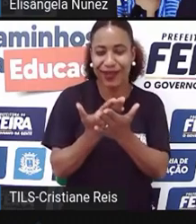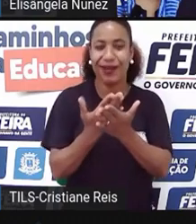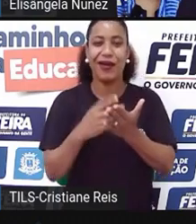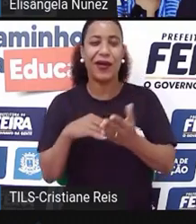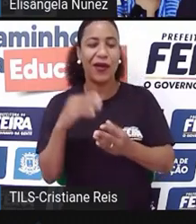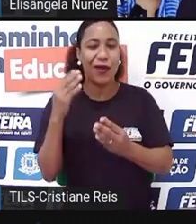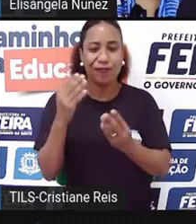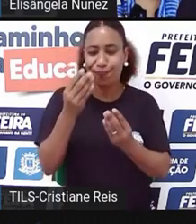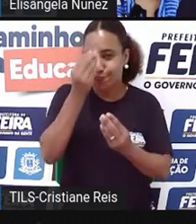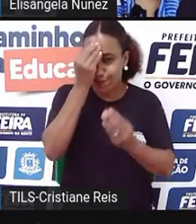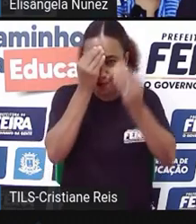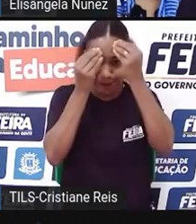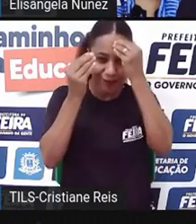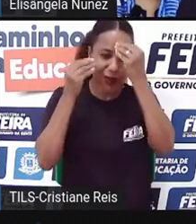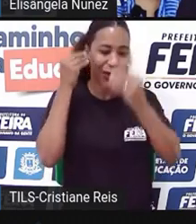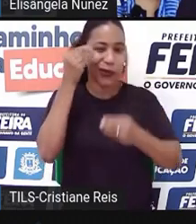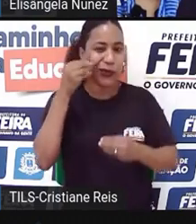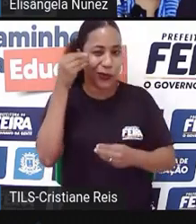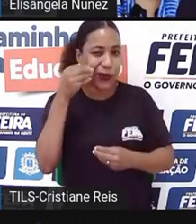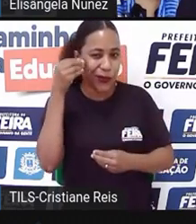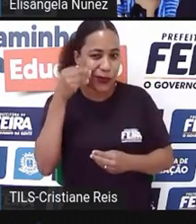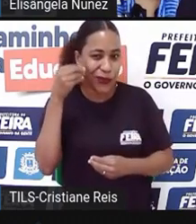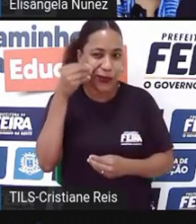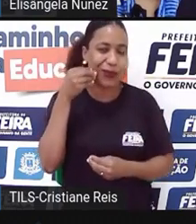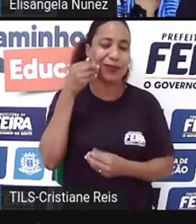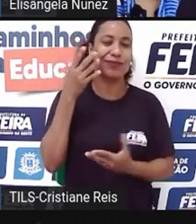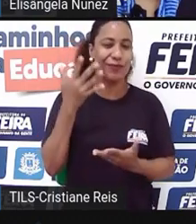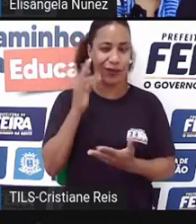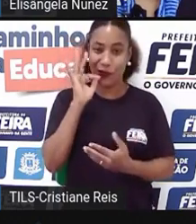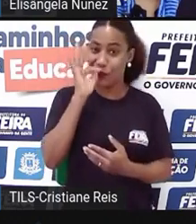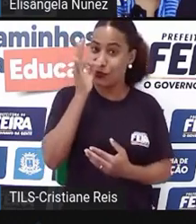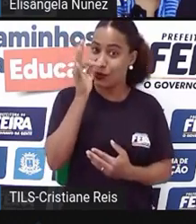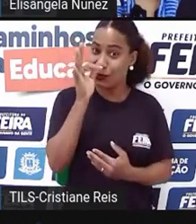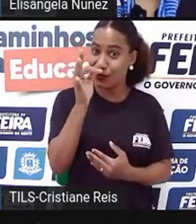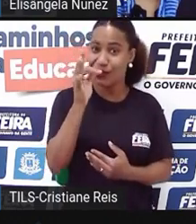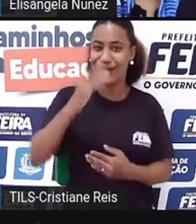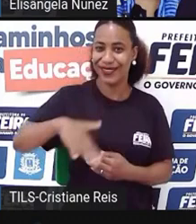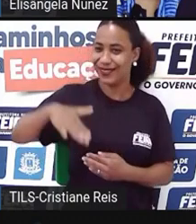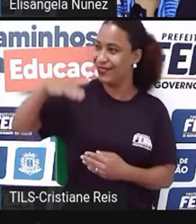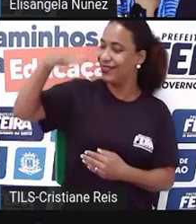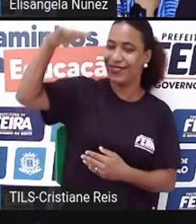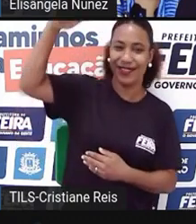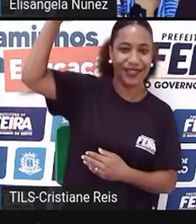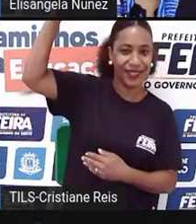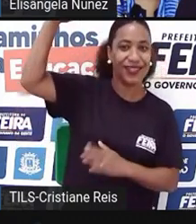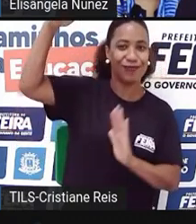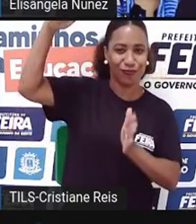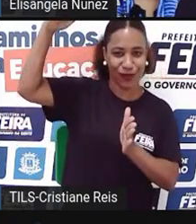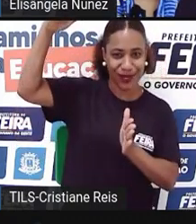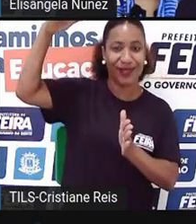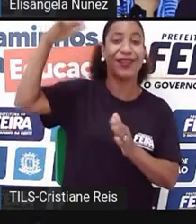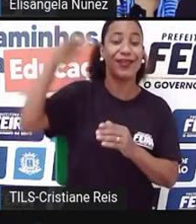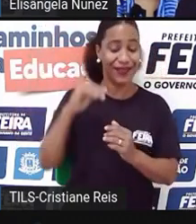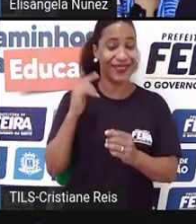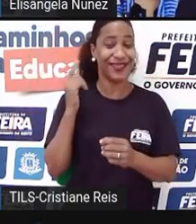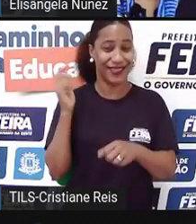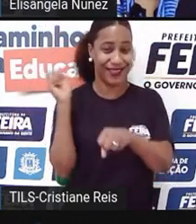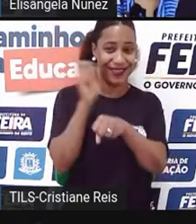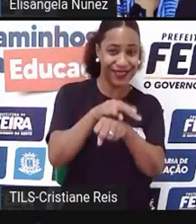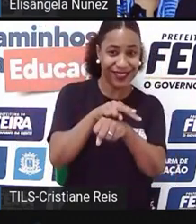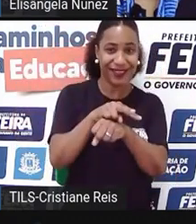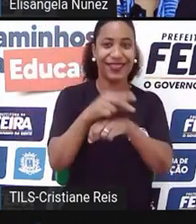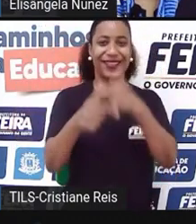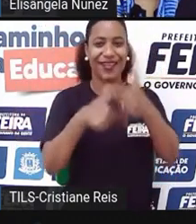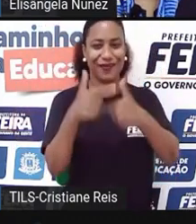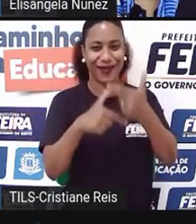ter experiências, para chegar lá na vida adulta e a gente alcançar um lugar no